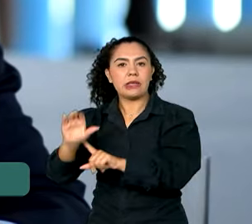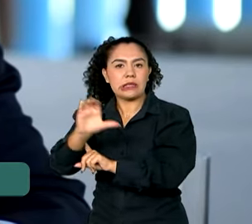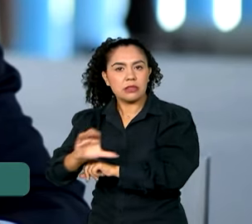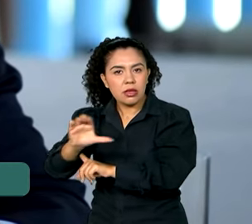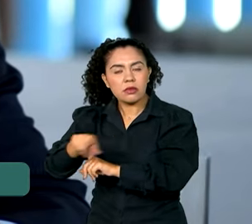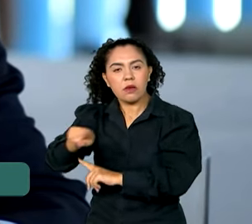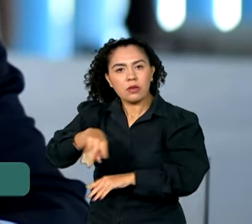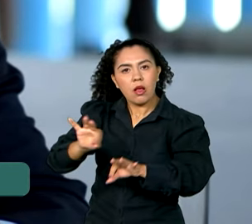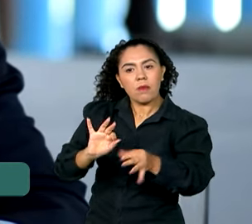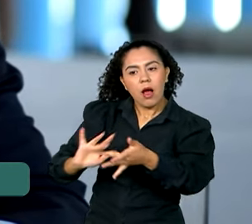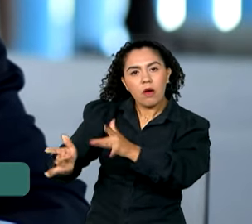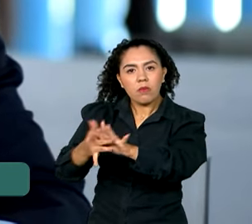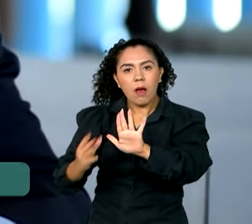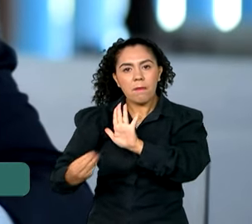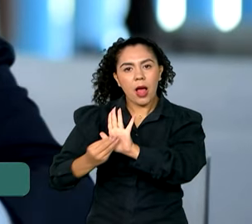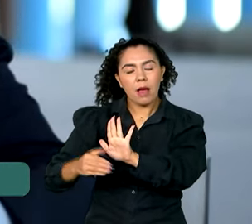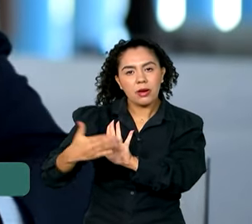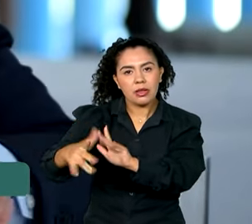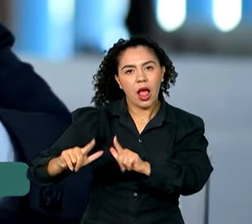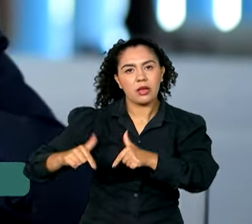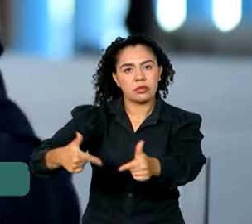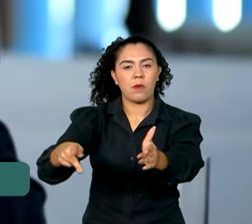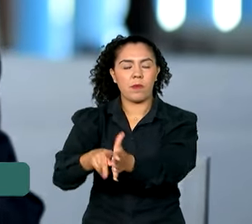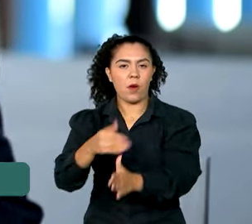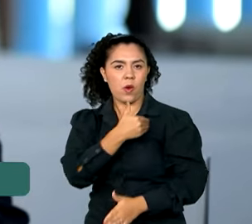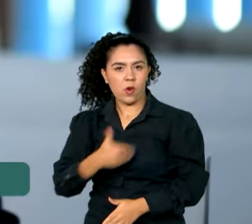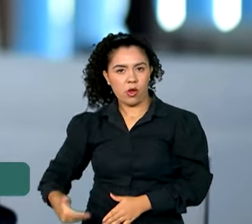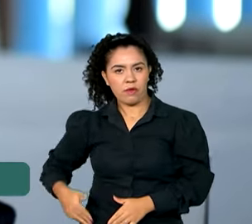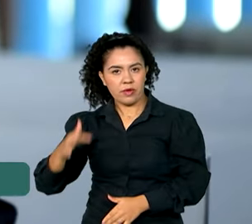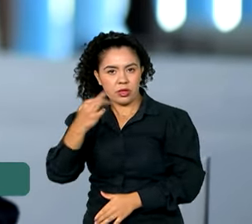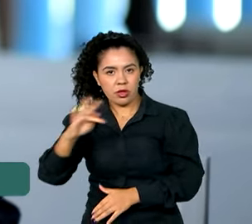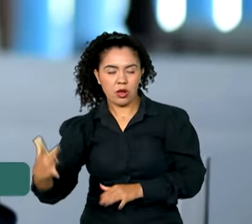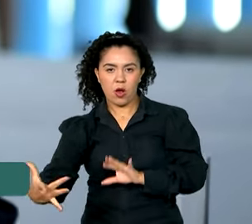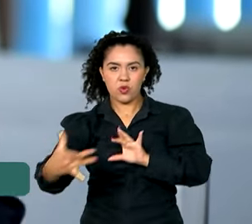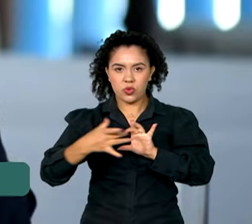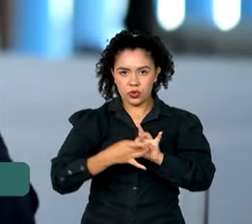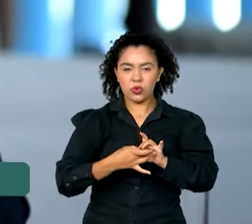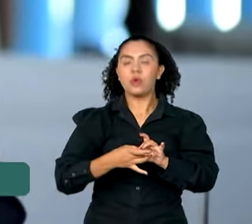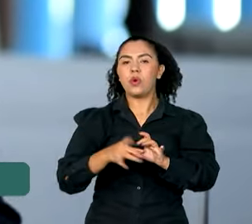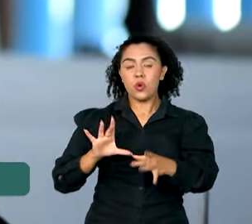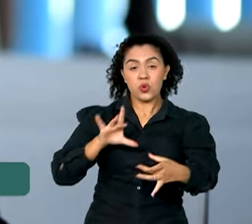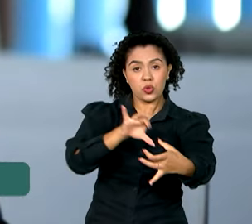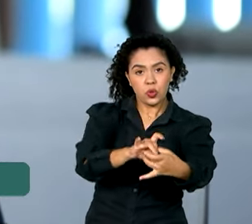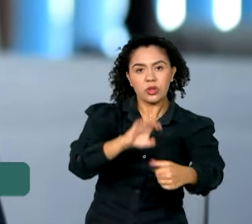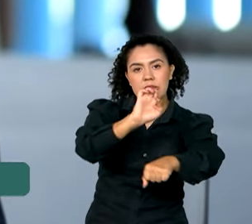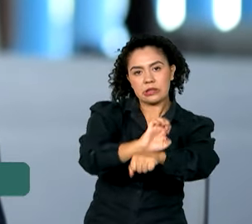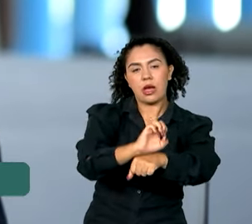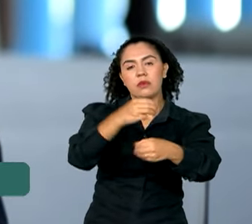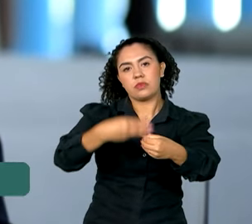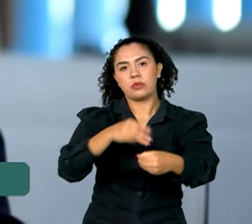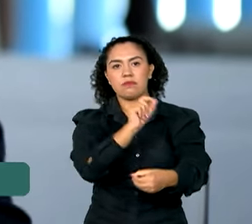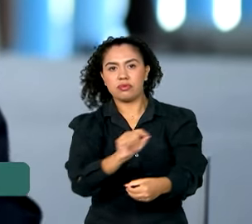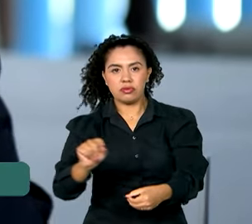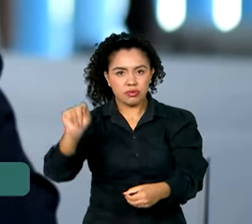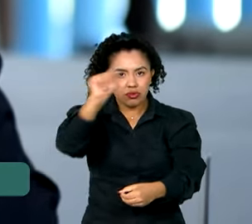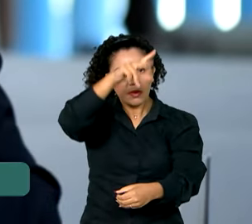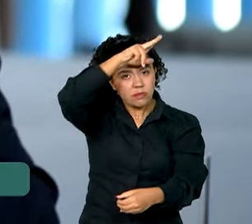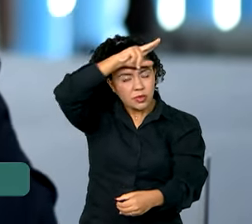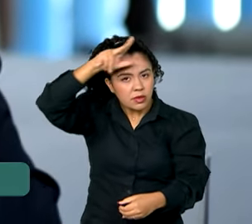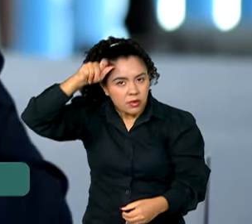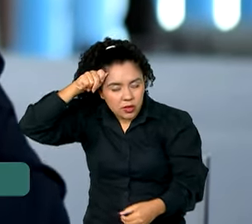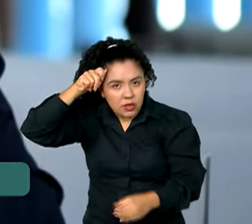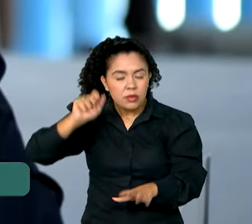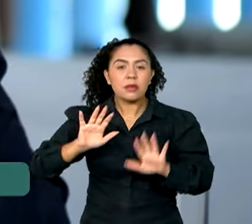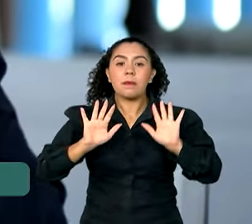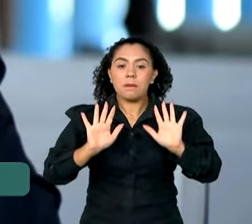implementação das ações do governo federal junto com o governo estadual e junto com as prefeituras. Ou seja, no